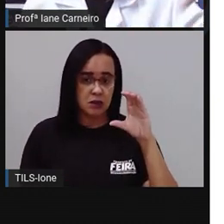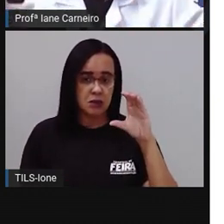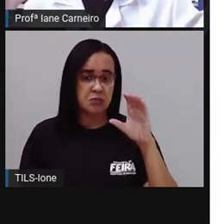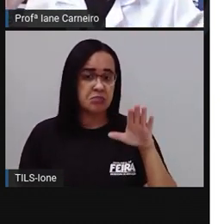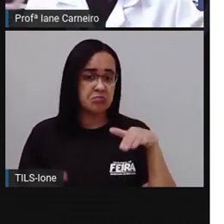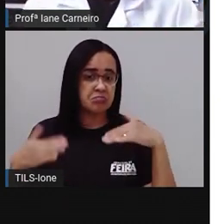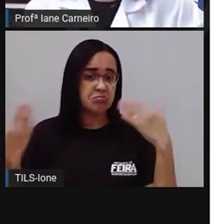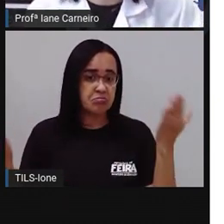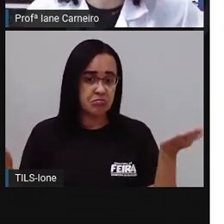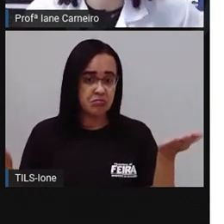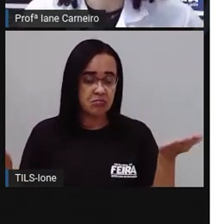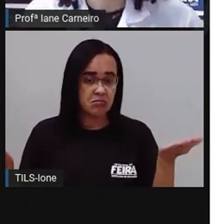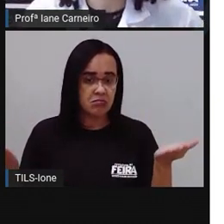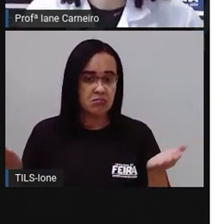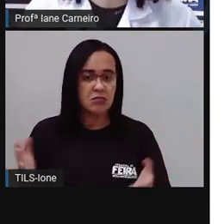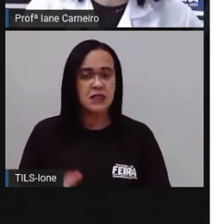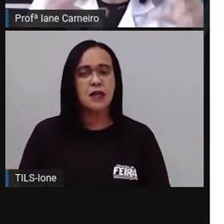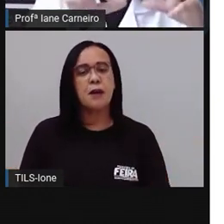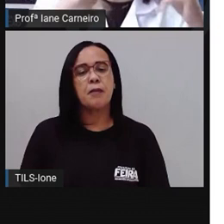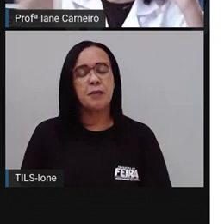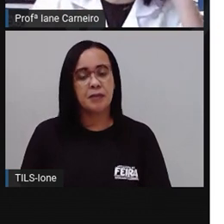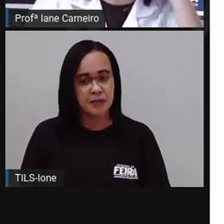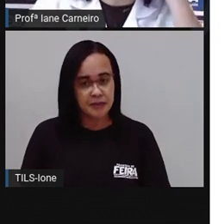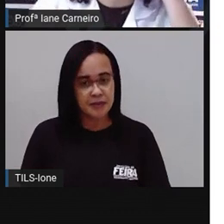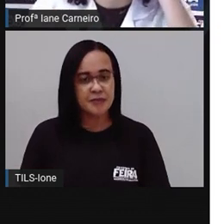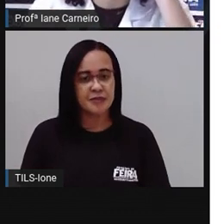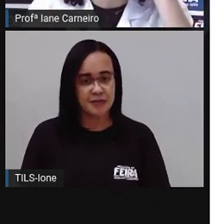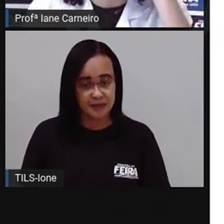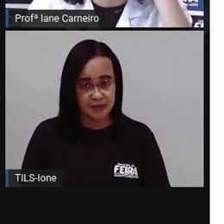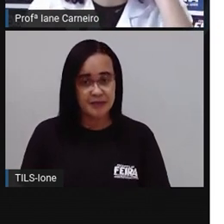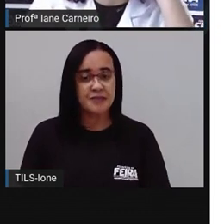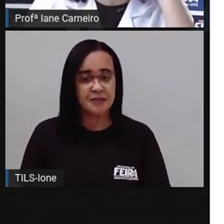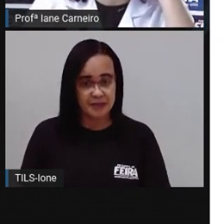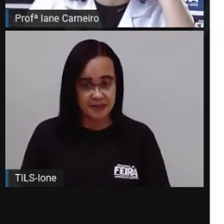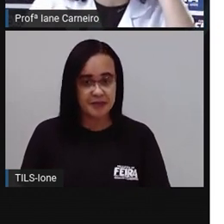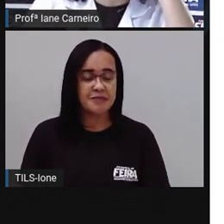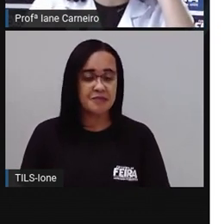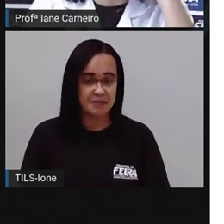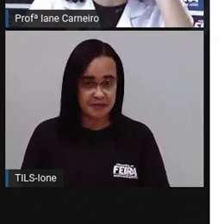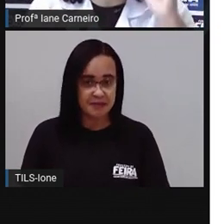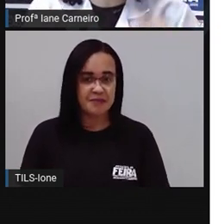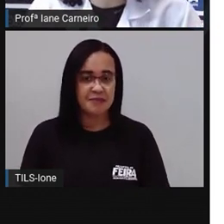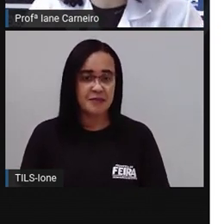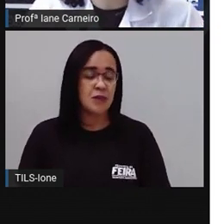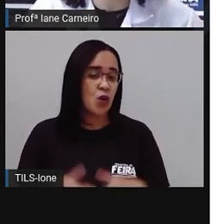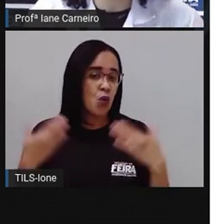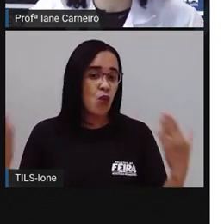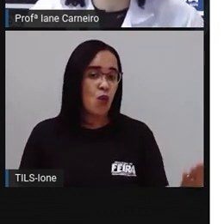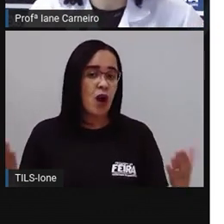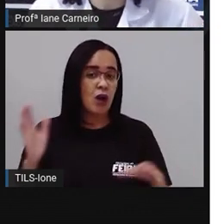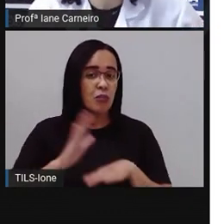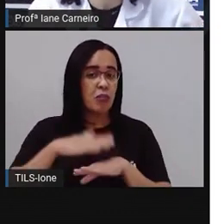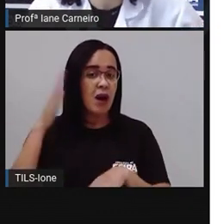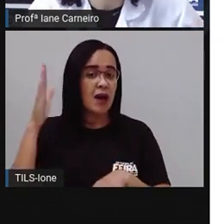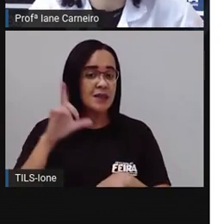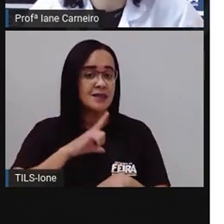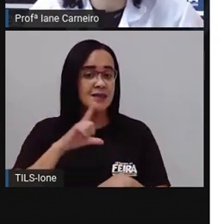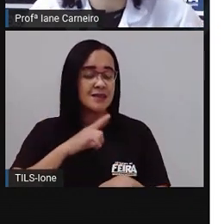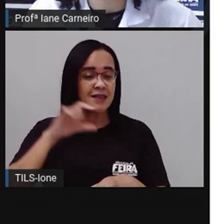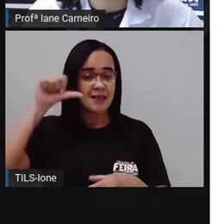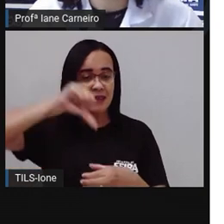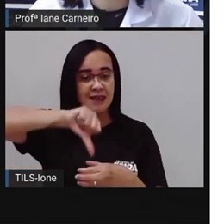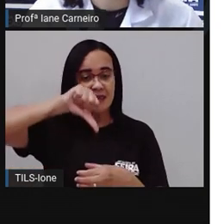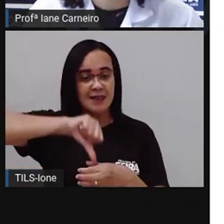garrafa de refrigerante, ou na garrafinha de leite, né? De chocolate. O que é que vocês acham? Onde é que tem mais